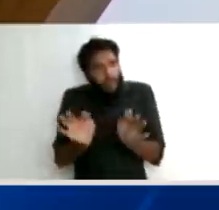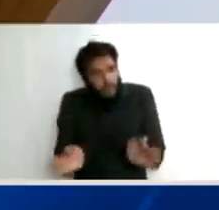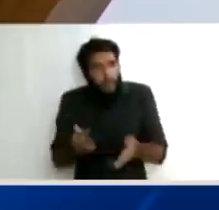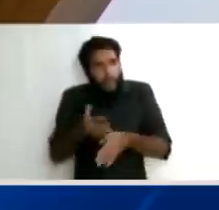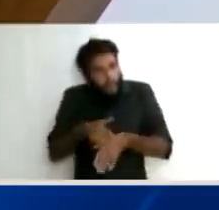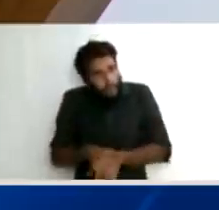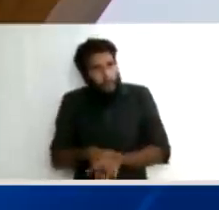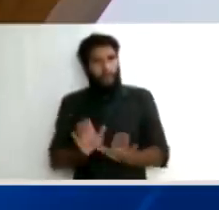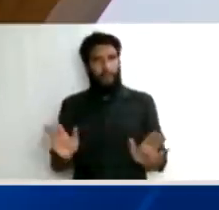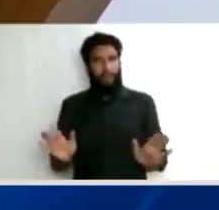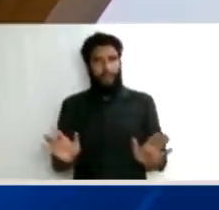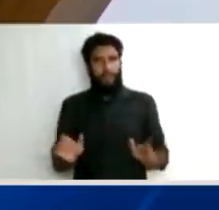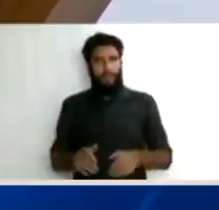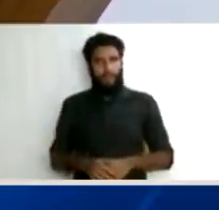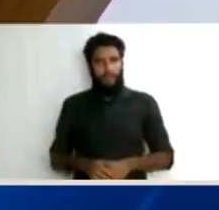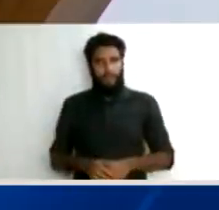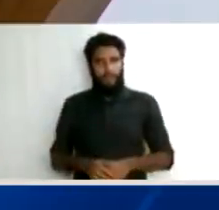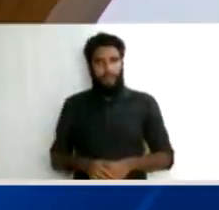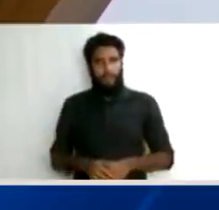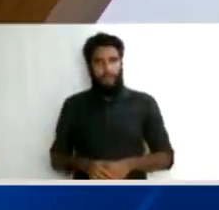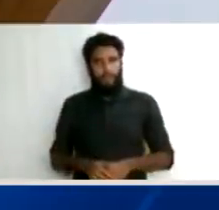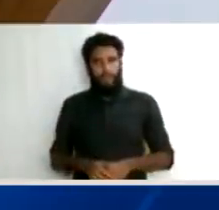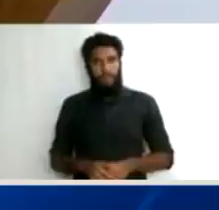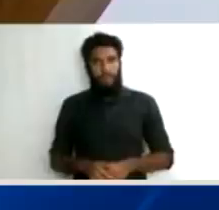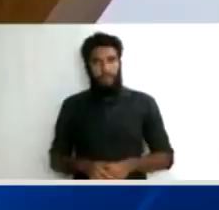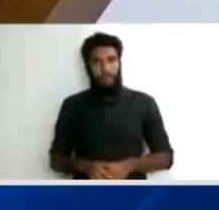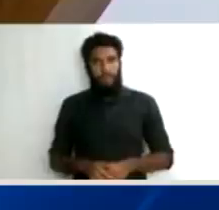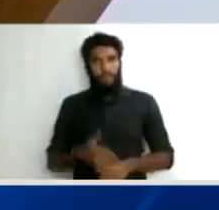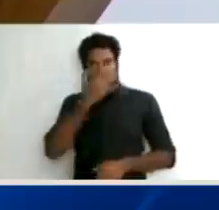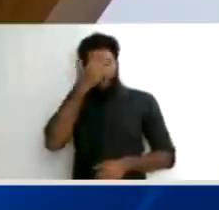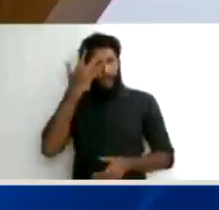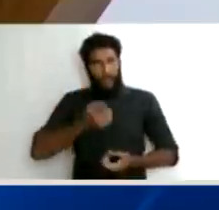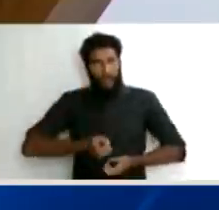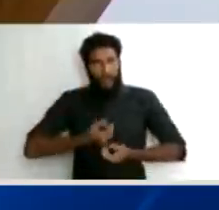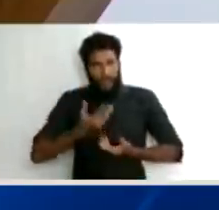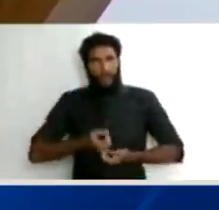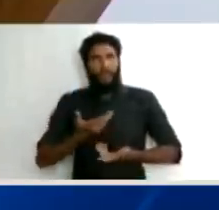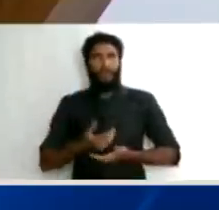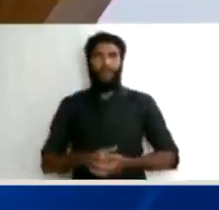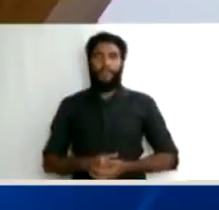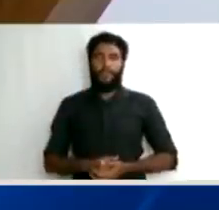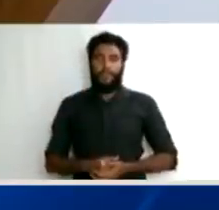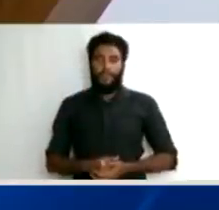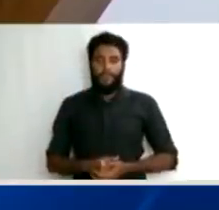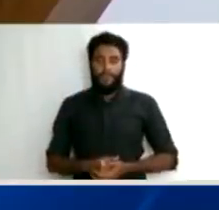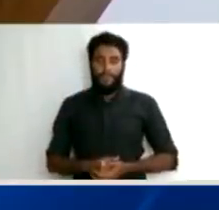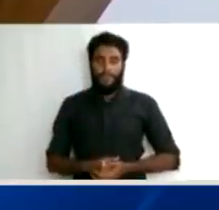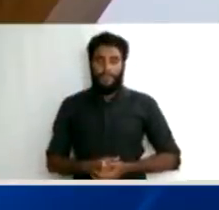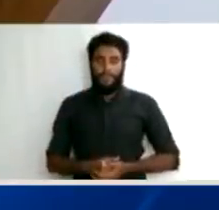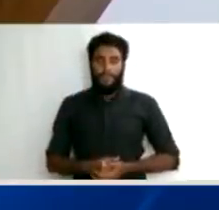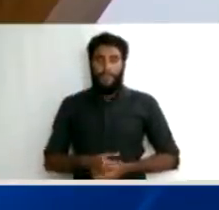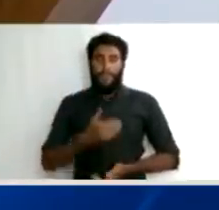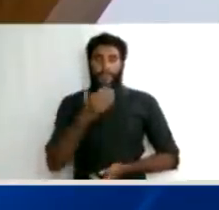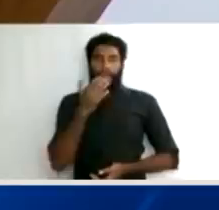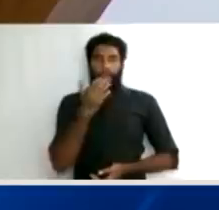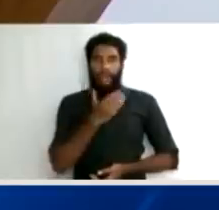convalidação. Elas terão de ser refeitas desde o nascedor. nenhuma prova produzida pelo